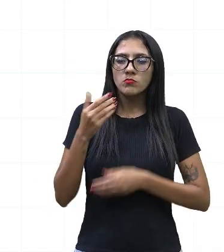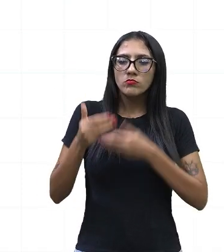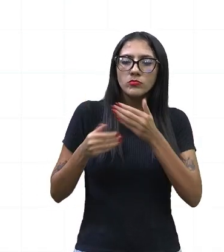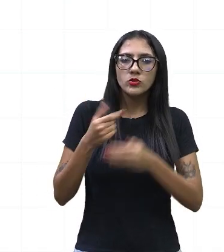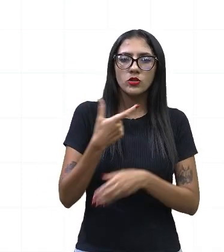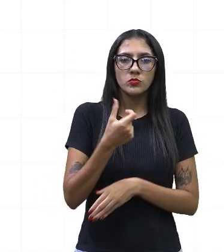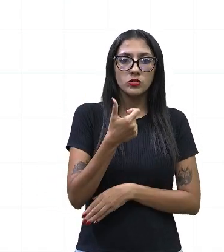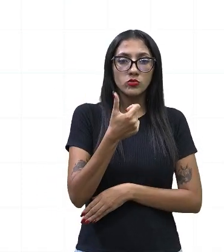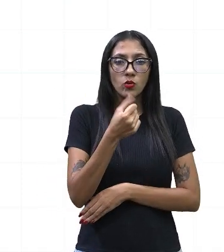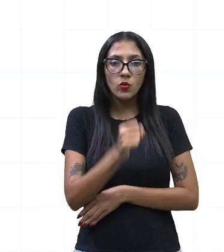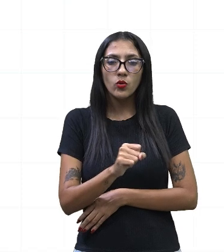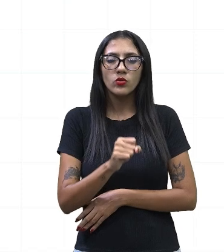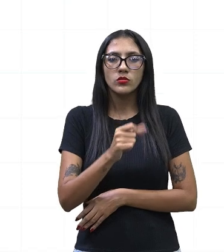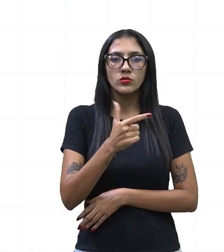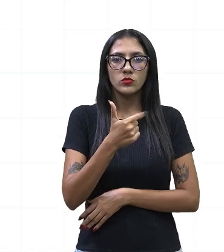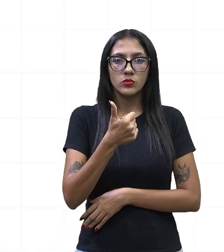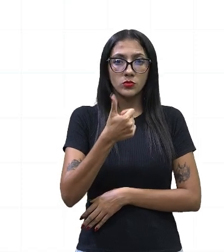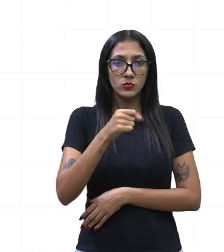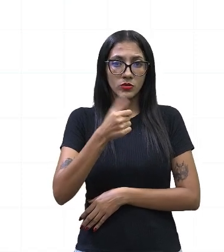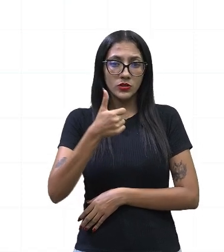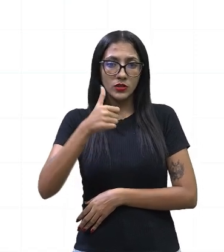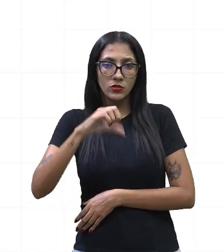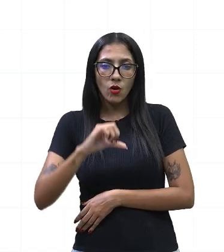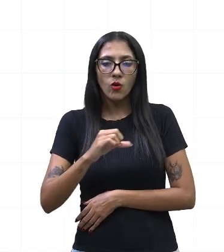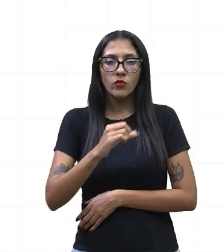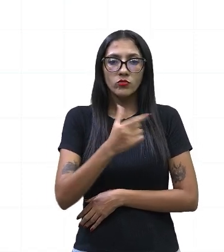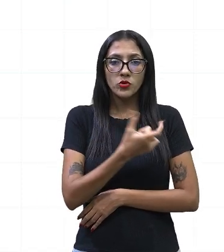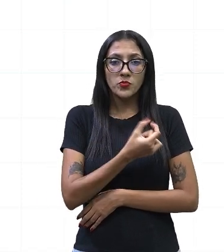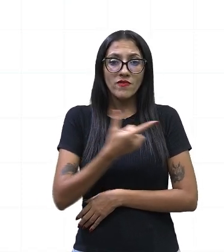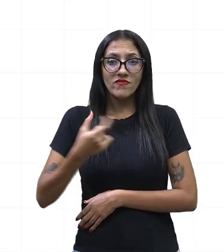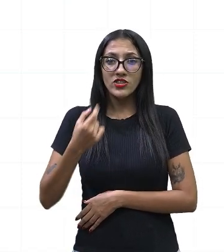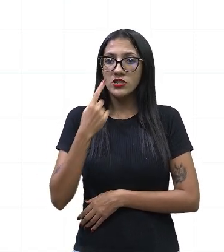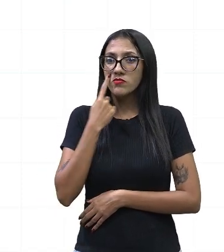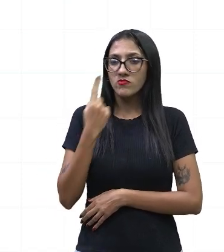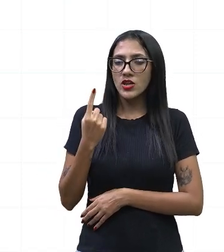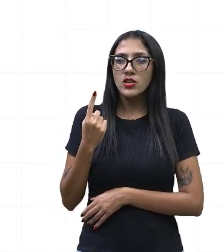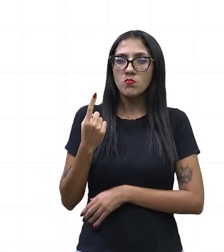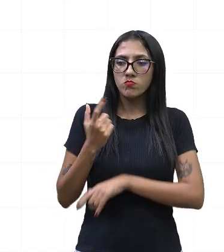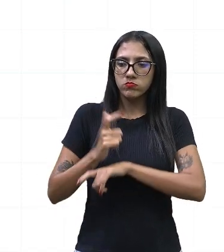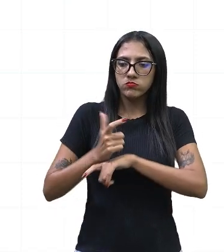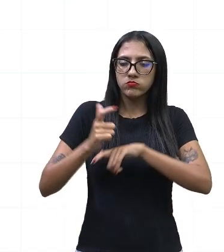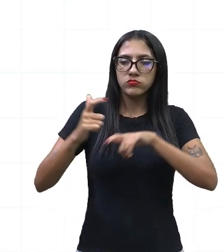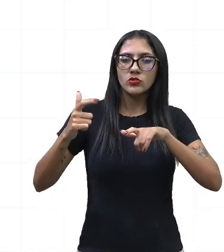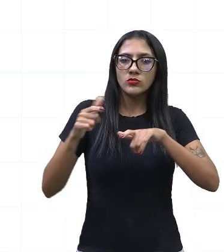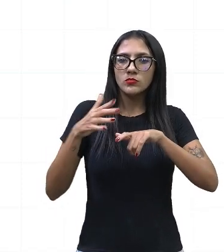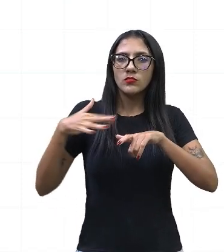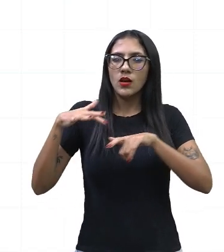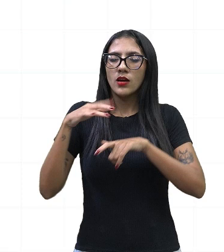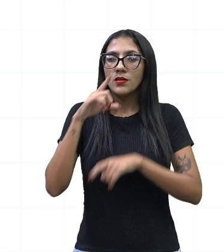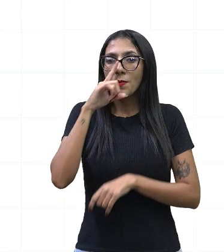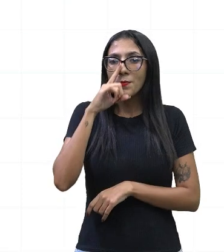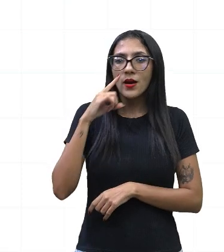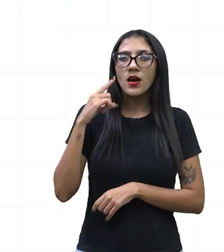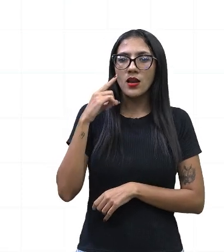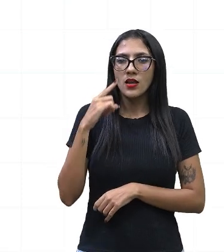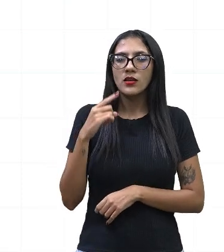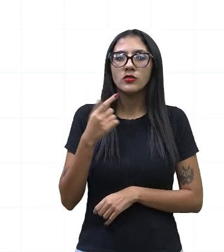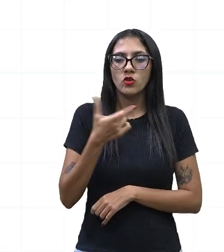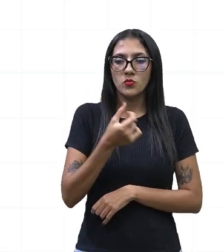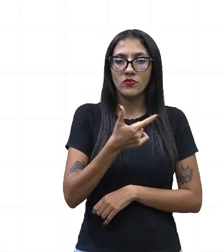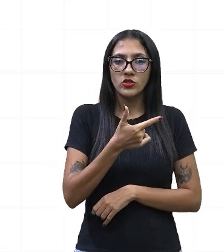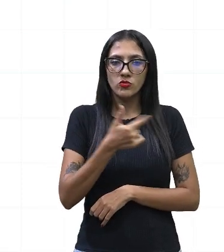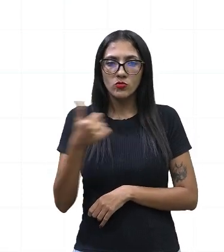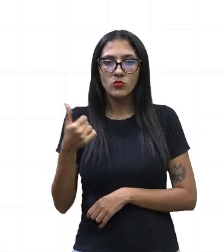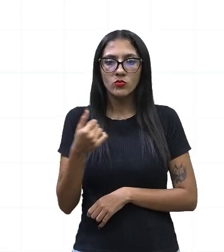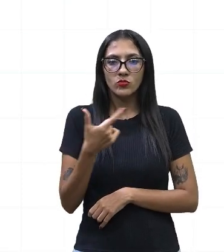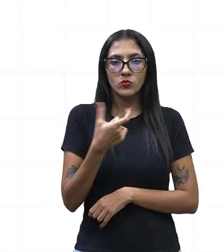também foi ampliada. Em 2020 a gente já vê um grande clarão amarelo, que permanece mais ou menos o mesmo em 2021 e